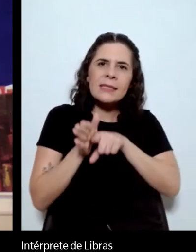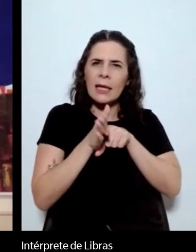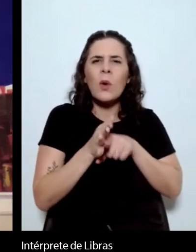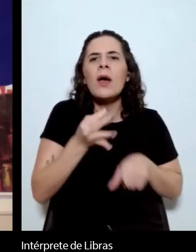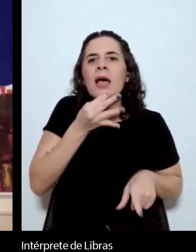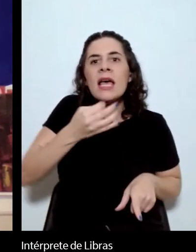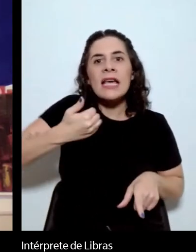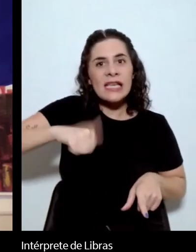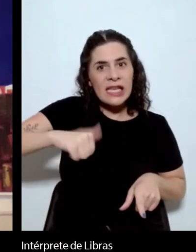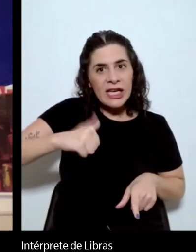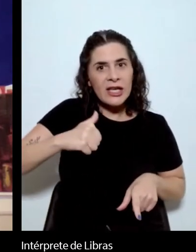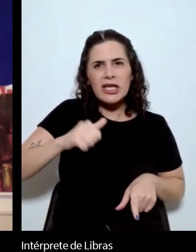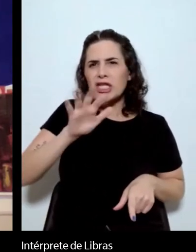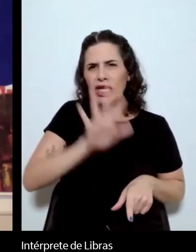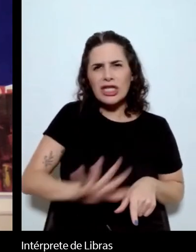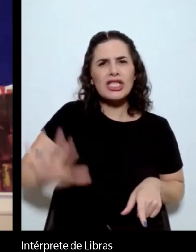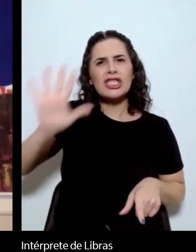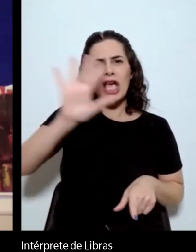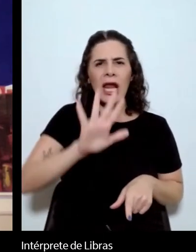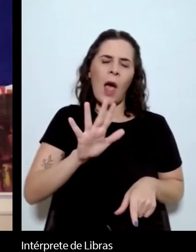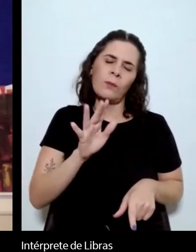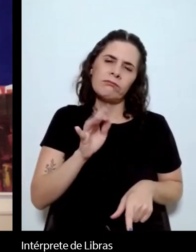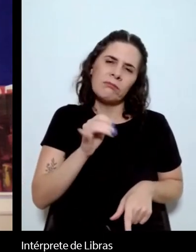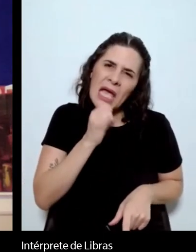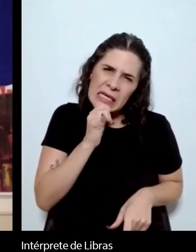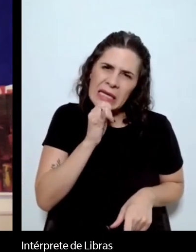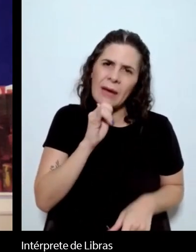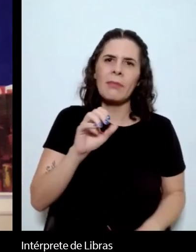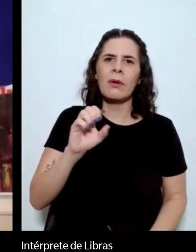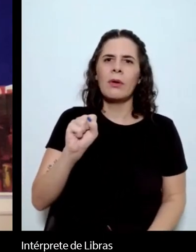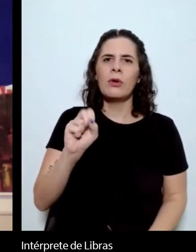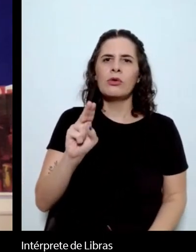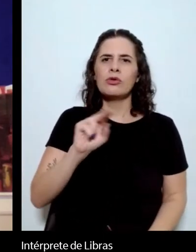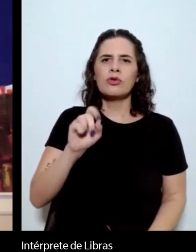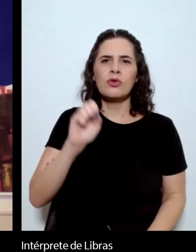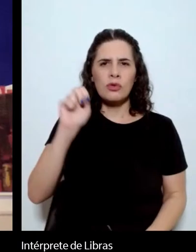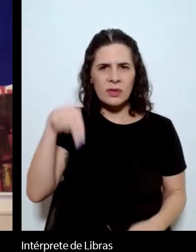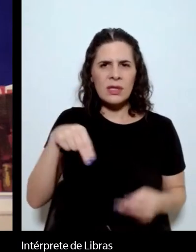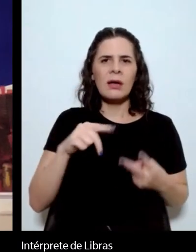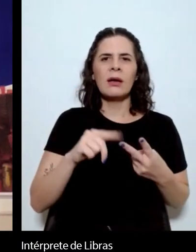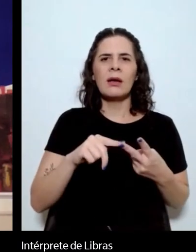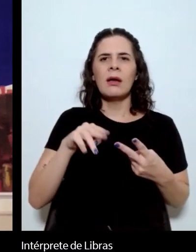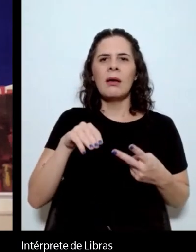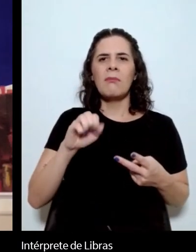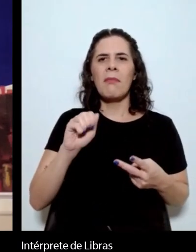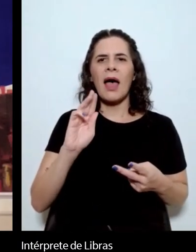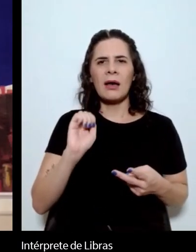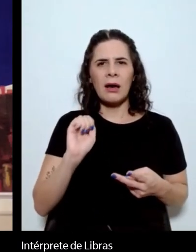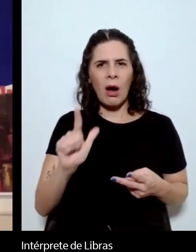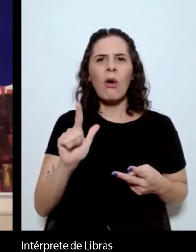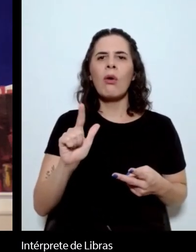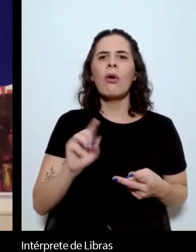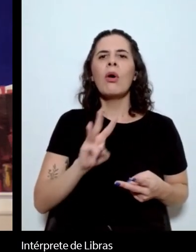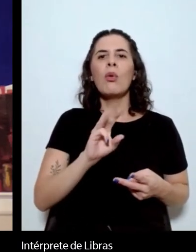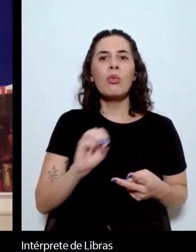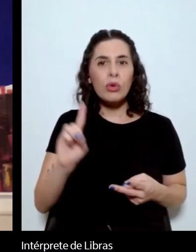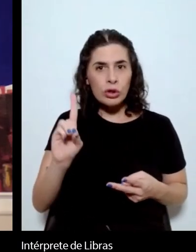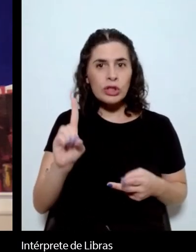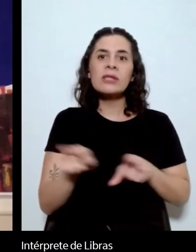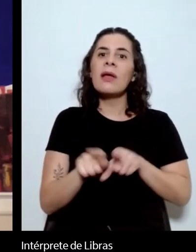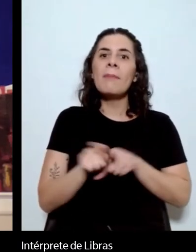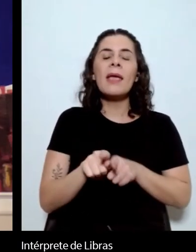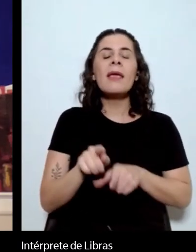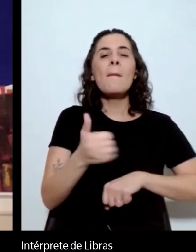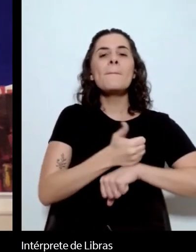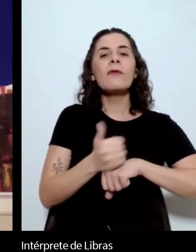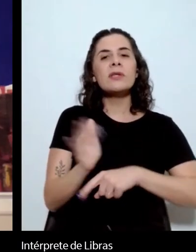Susan Sontag o Harold Bloom o Michael Wood e até o cineasta Woody Allen fez comentários